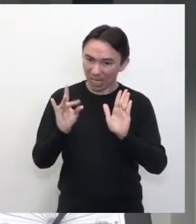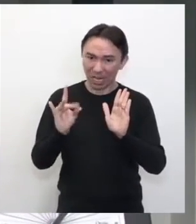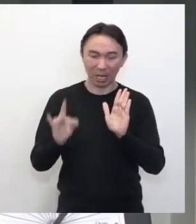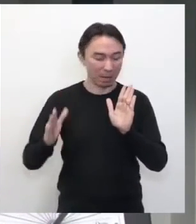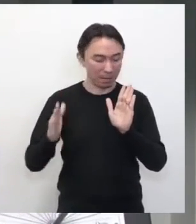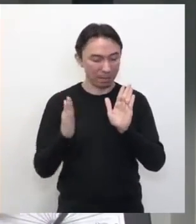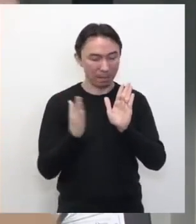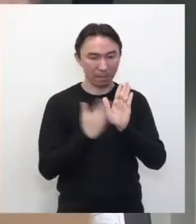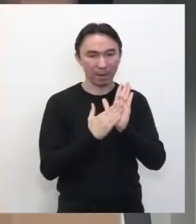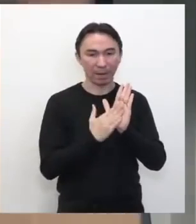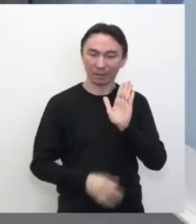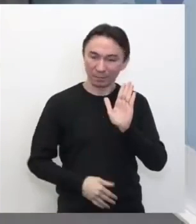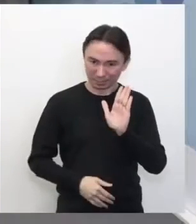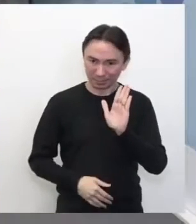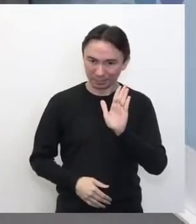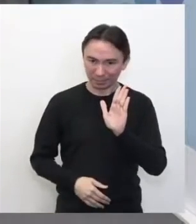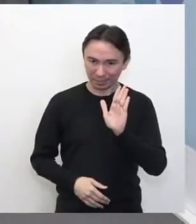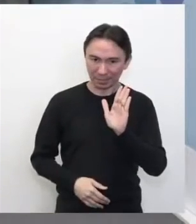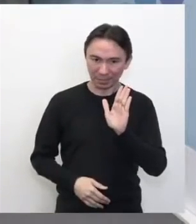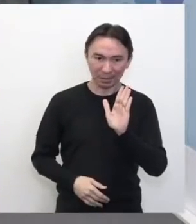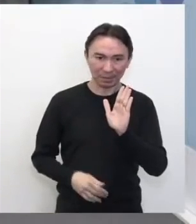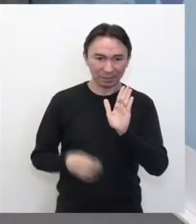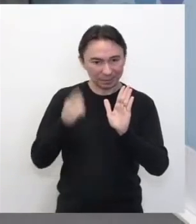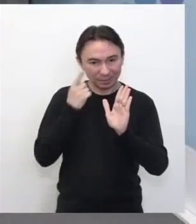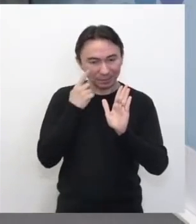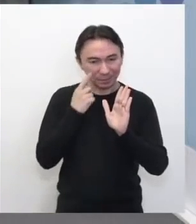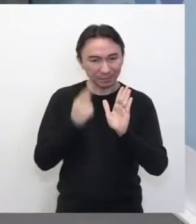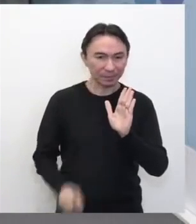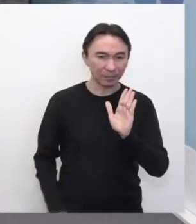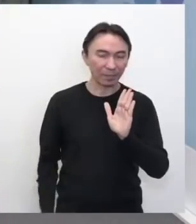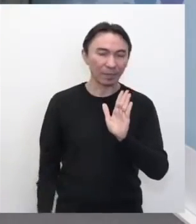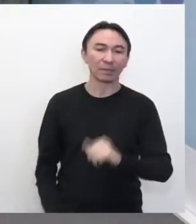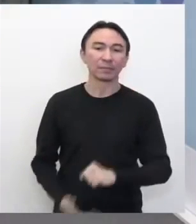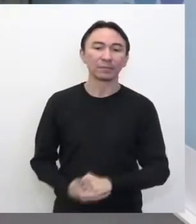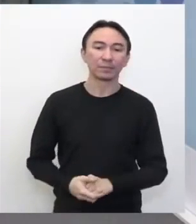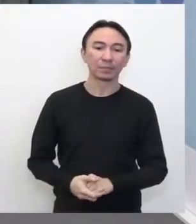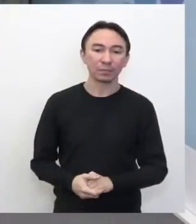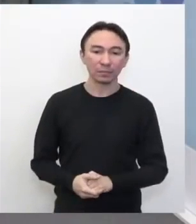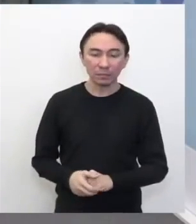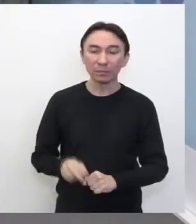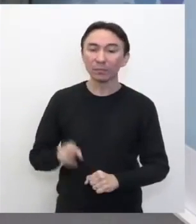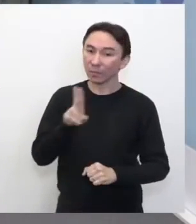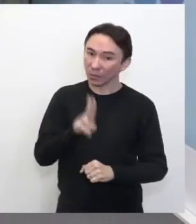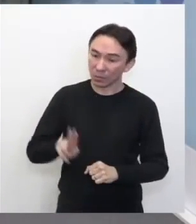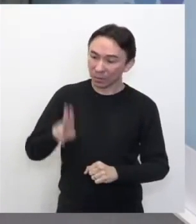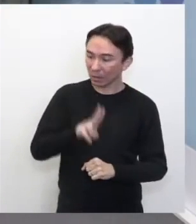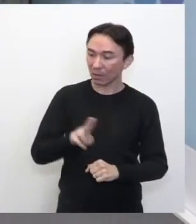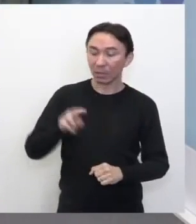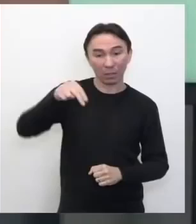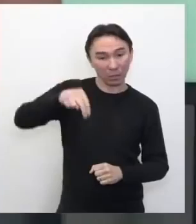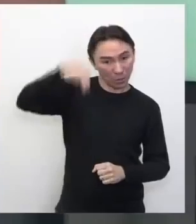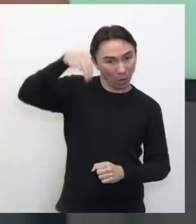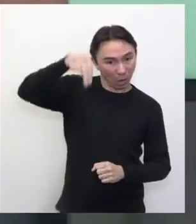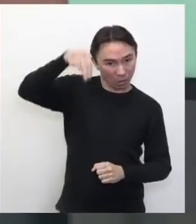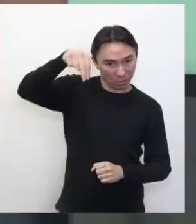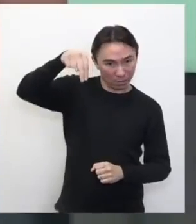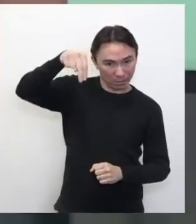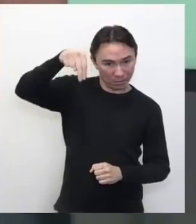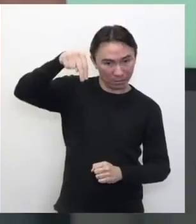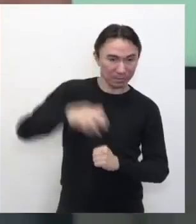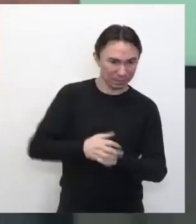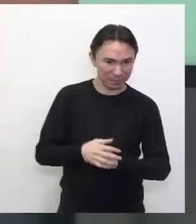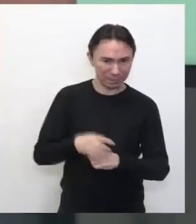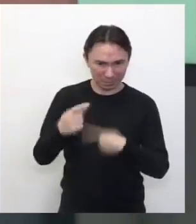colocar aqui o ângulo. Então, eu vou fazer isso no seguinte. A gente vai usar a face norte. E aí, eu já explico para vocês o